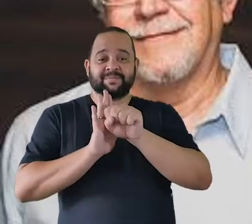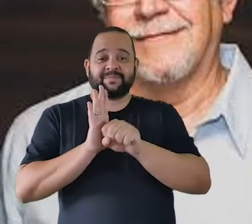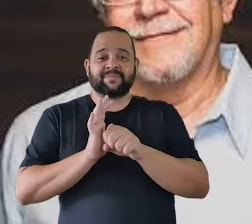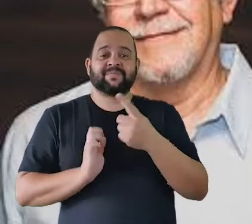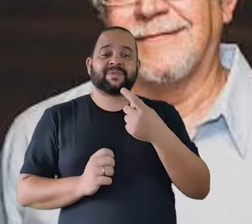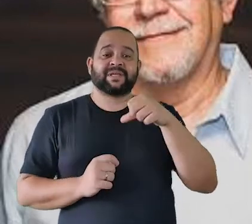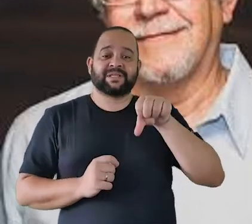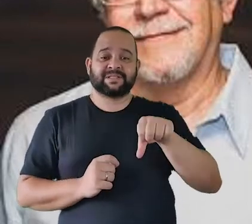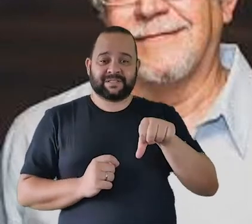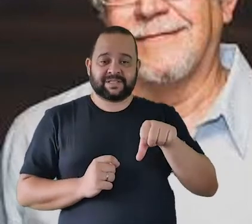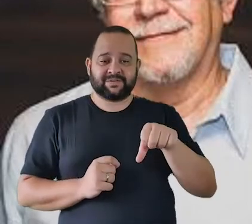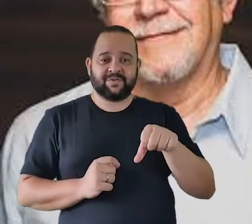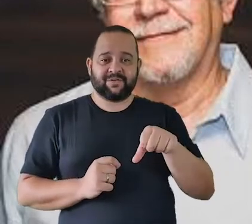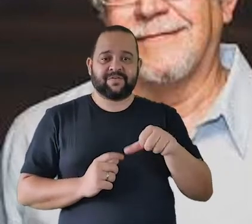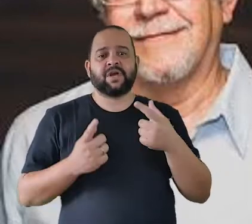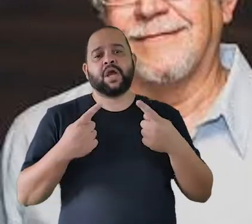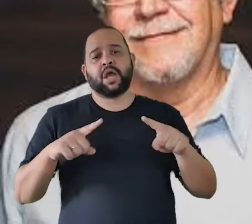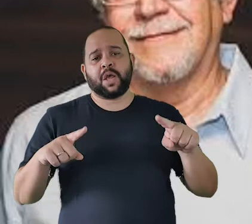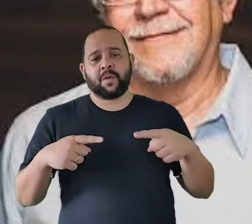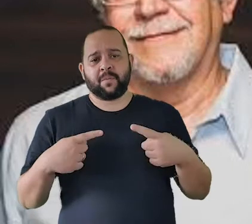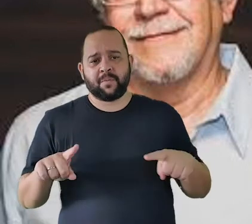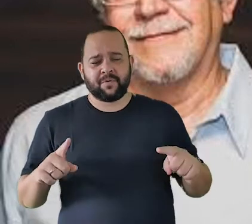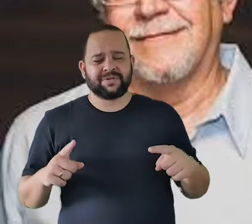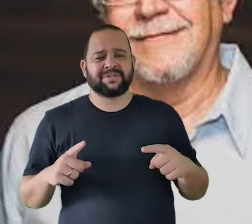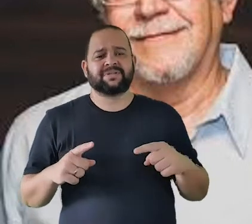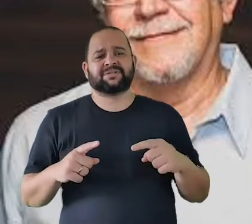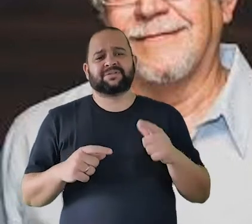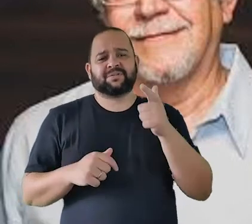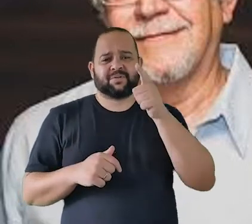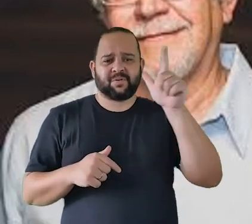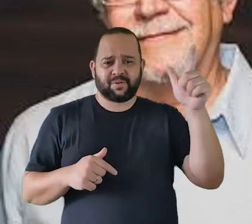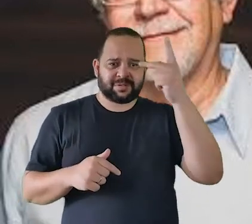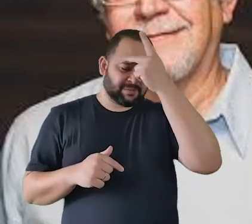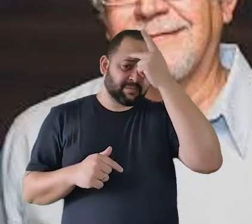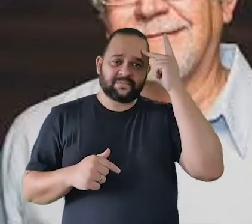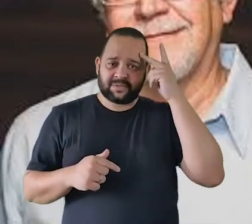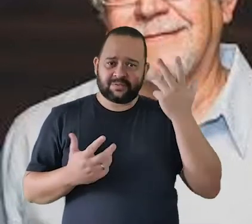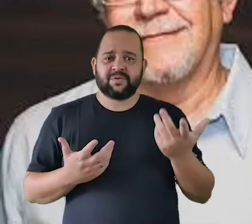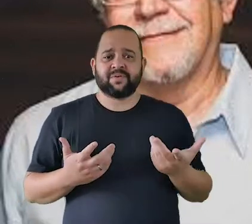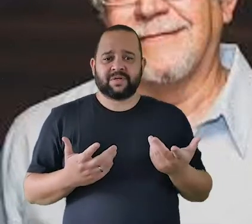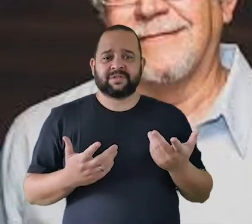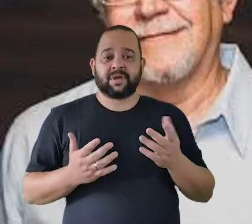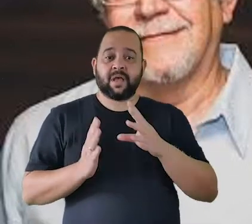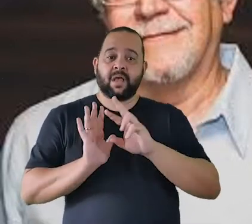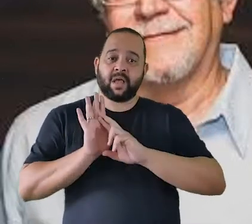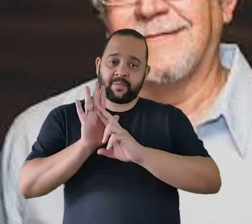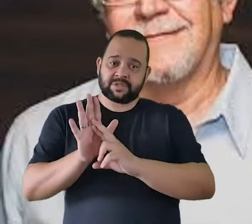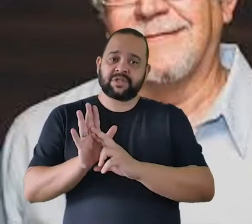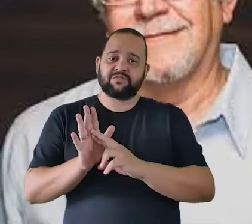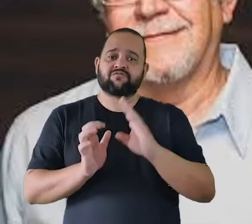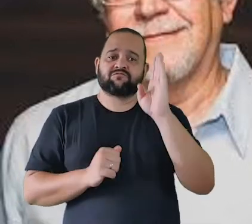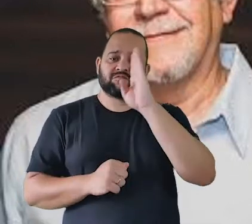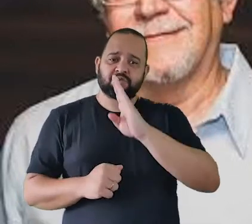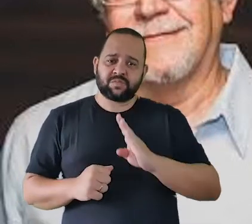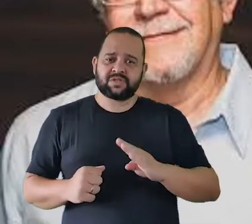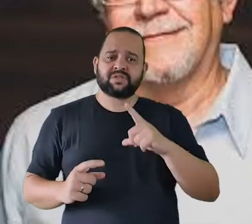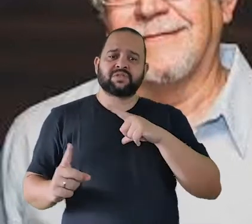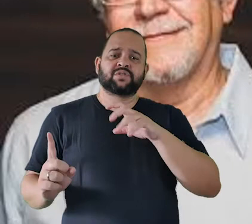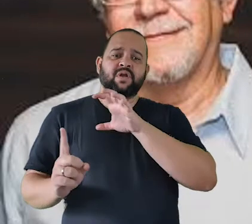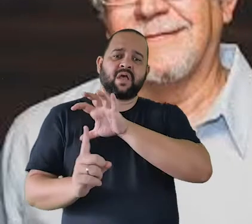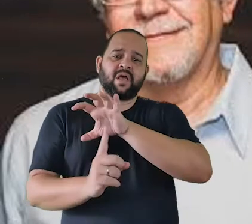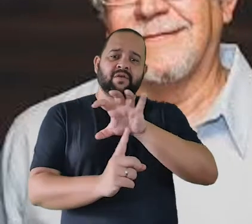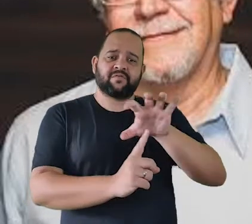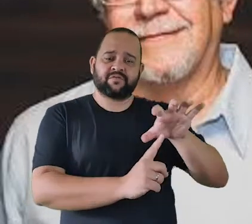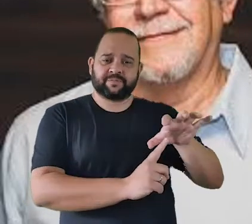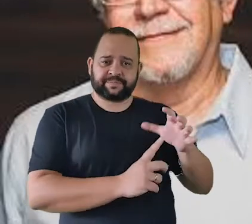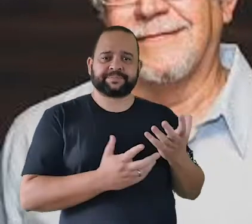XIX, como a música do X do Bahia, além de Pocas, do Calado, e muita influência da música da